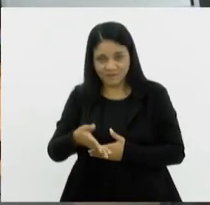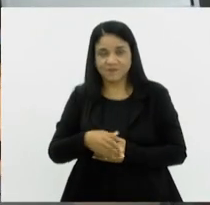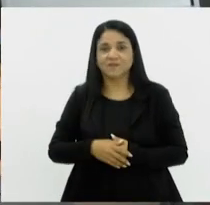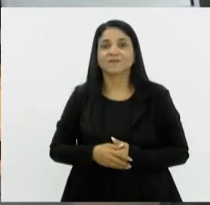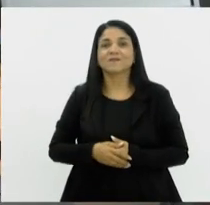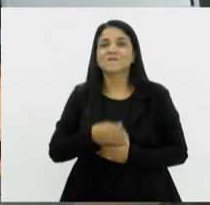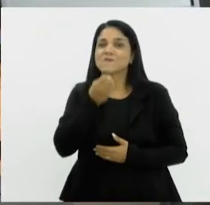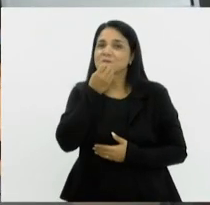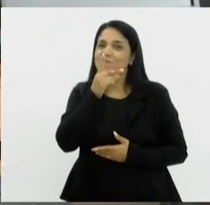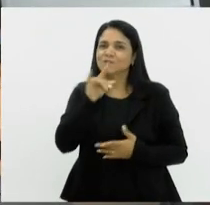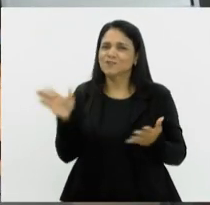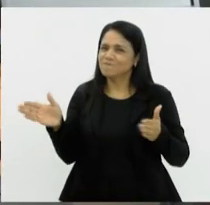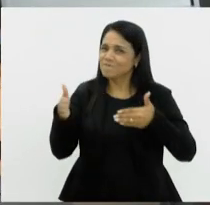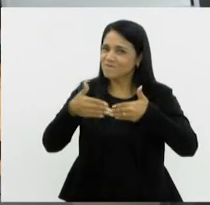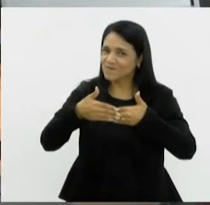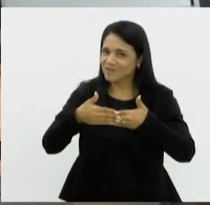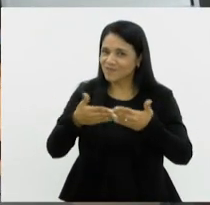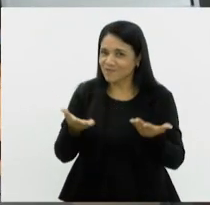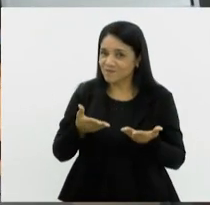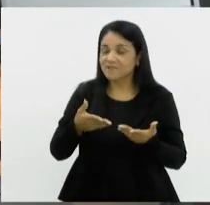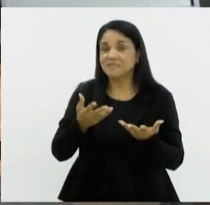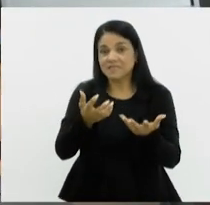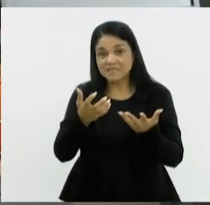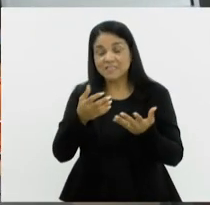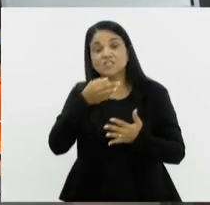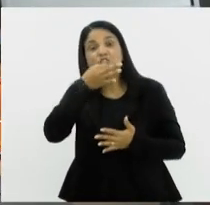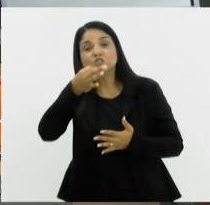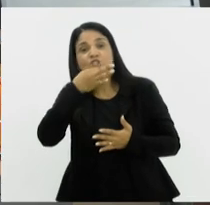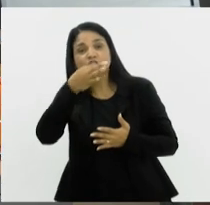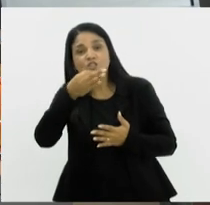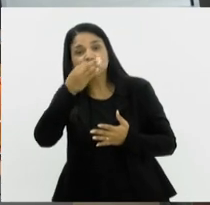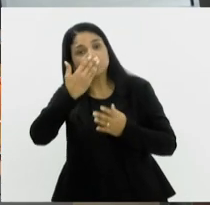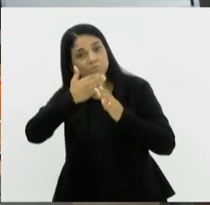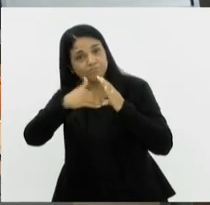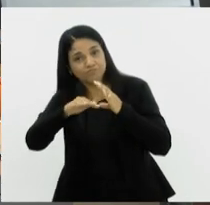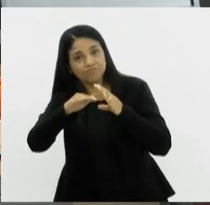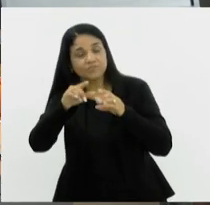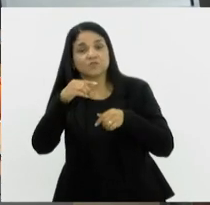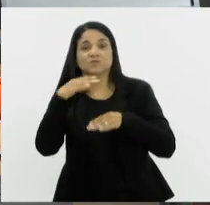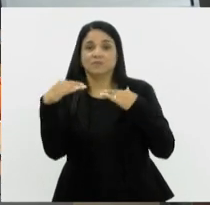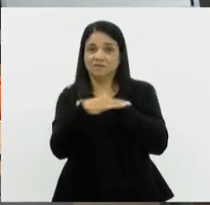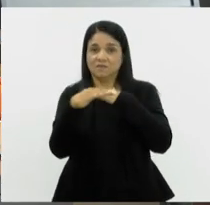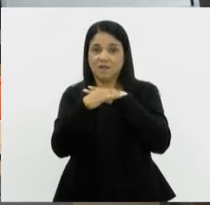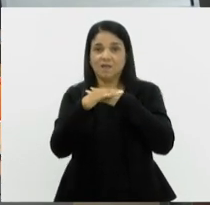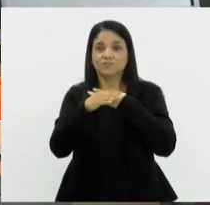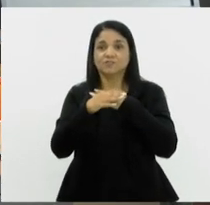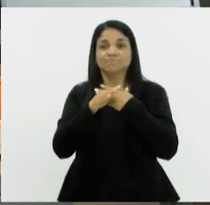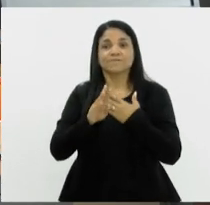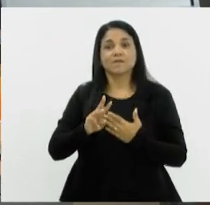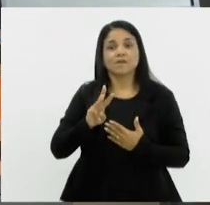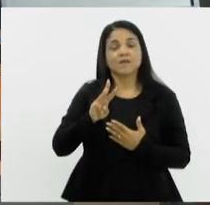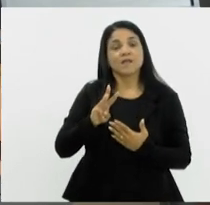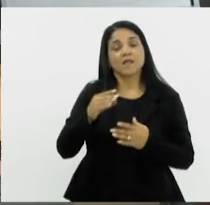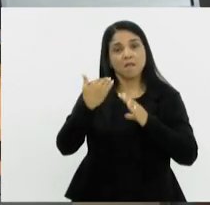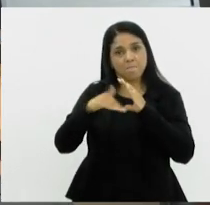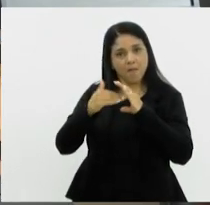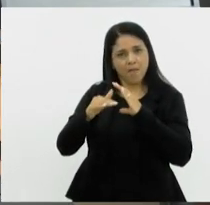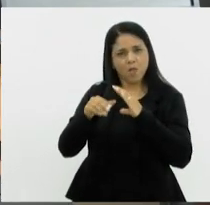O Bom Dia Alerj termina aqui. Se você quiser enviar sugestões ou vidas aí da sua cidade, é só acessar nosso e-mail, tvalerj